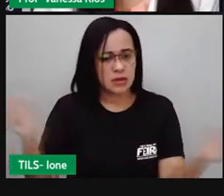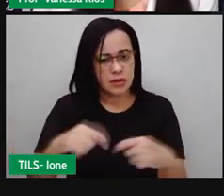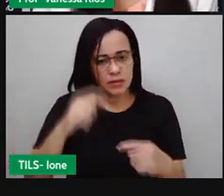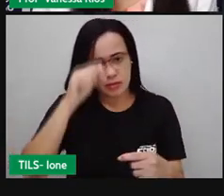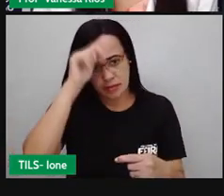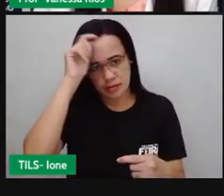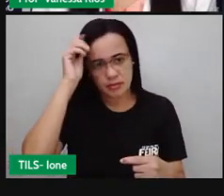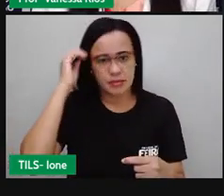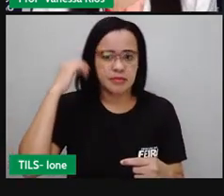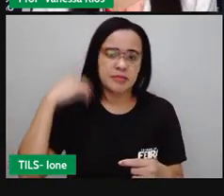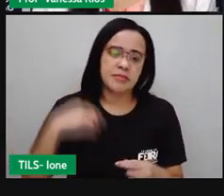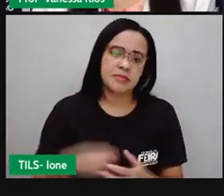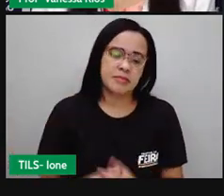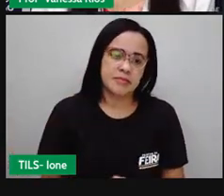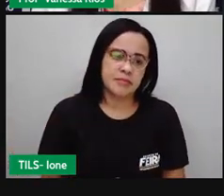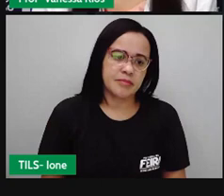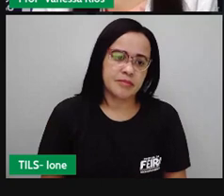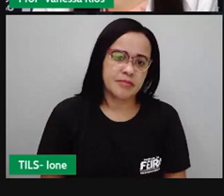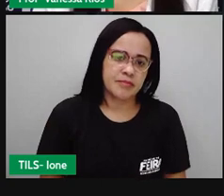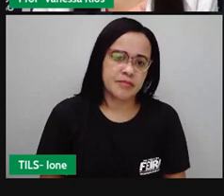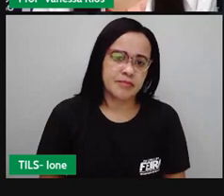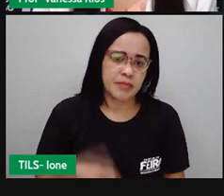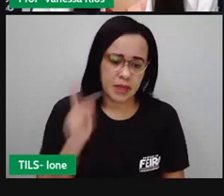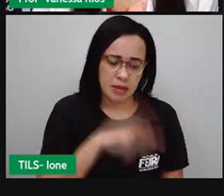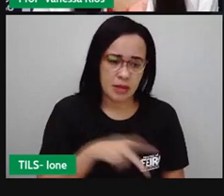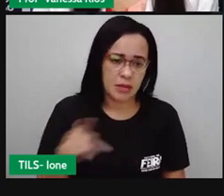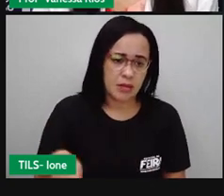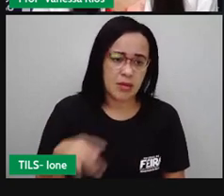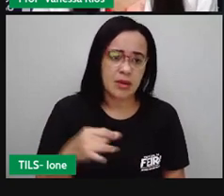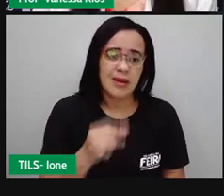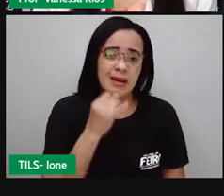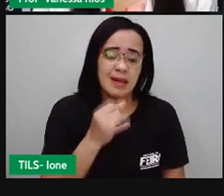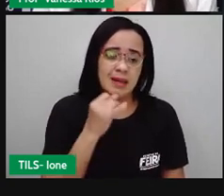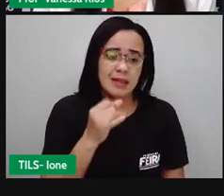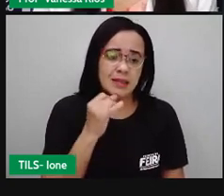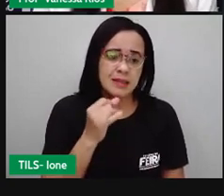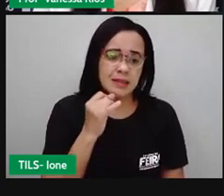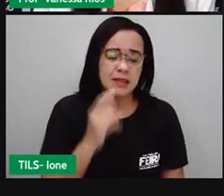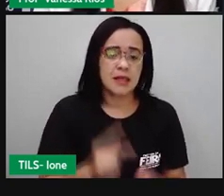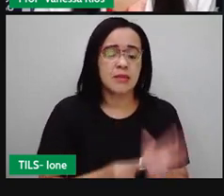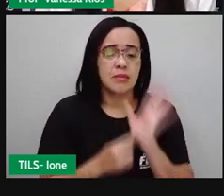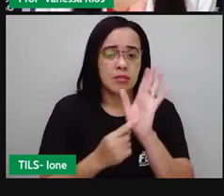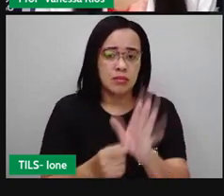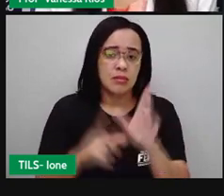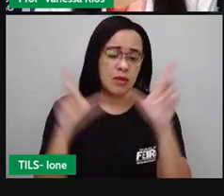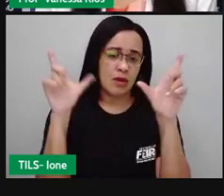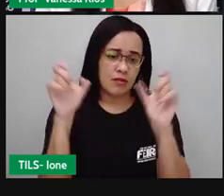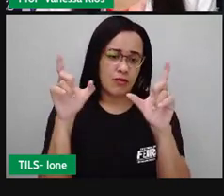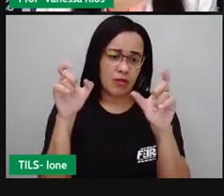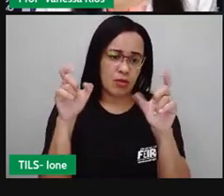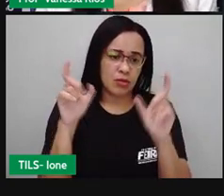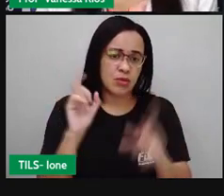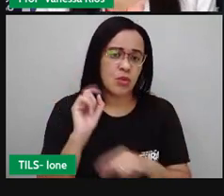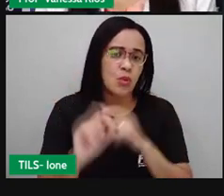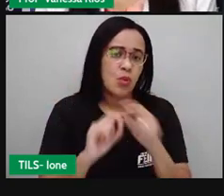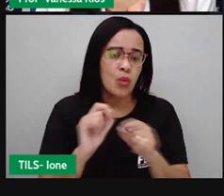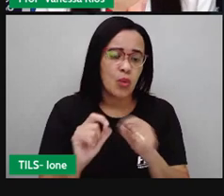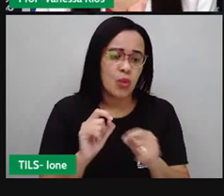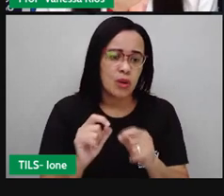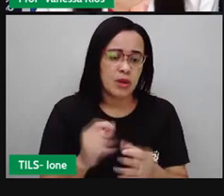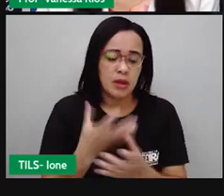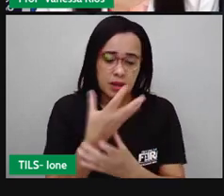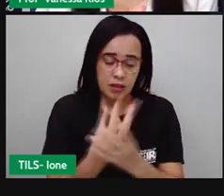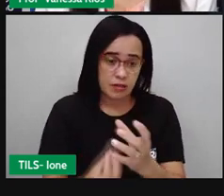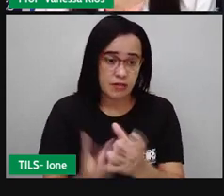A Pró colocou aqui alguns exemplos para ilustrar de como esse processo de filtração, ele está presente aí em atividades